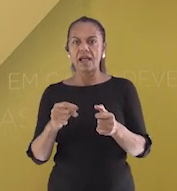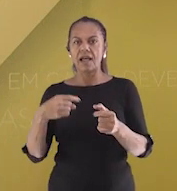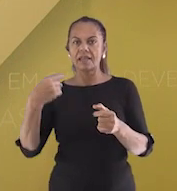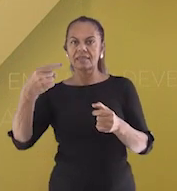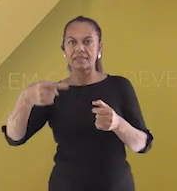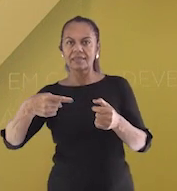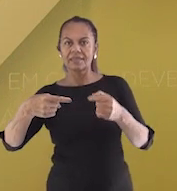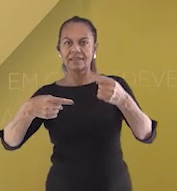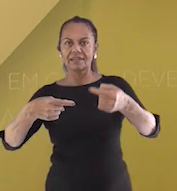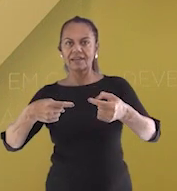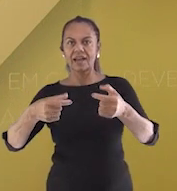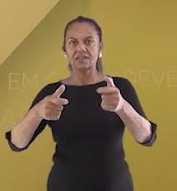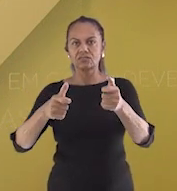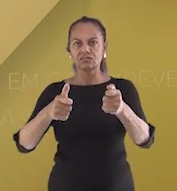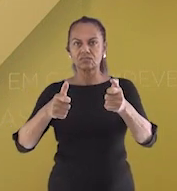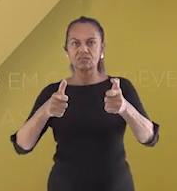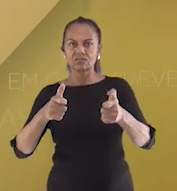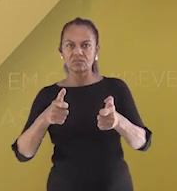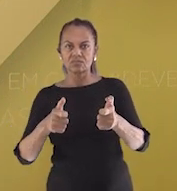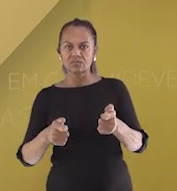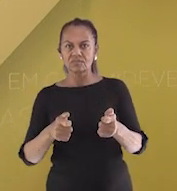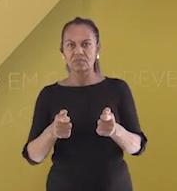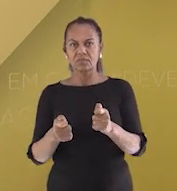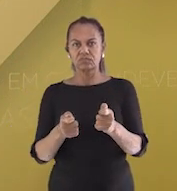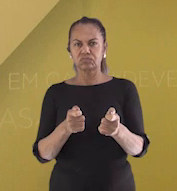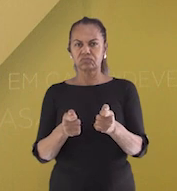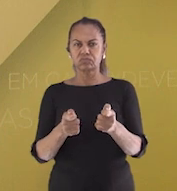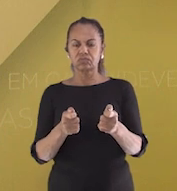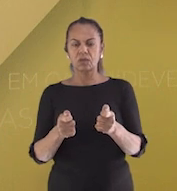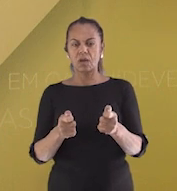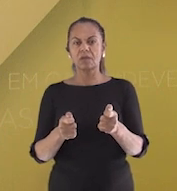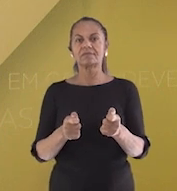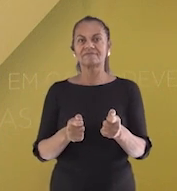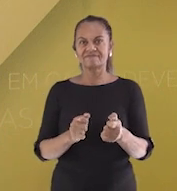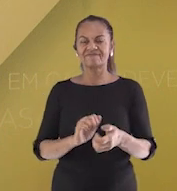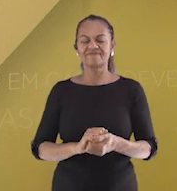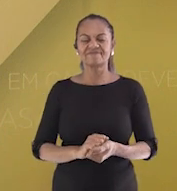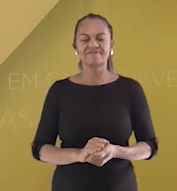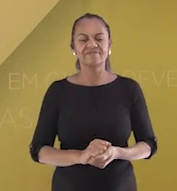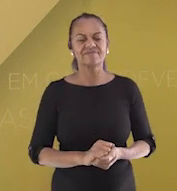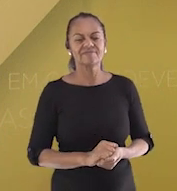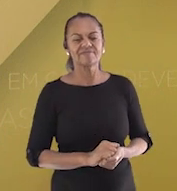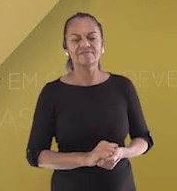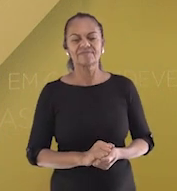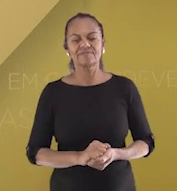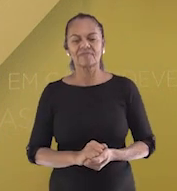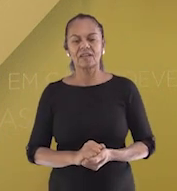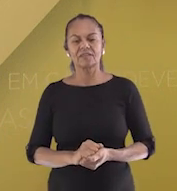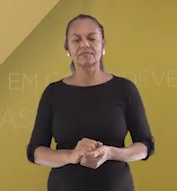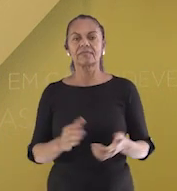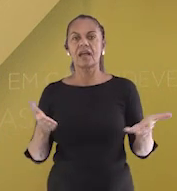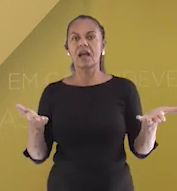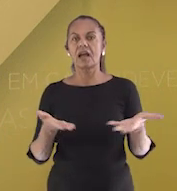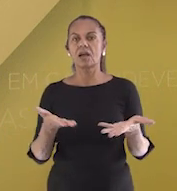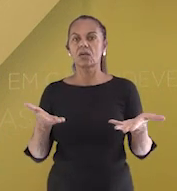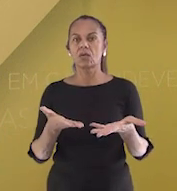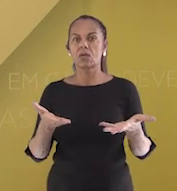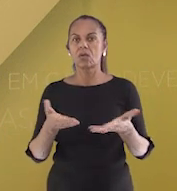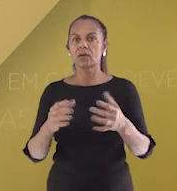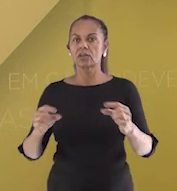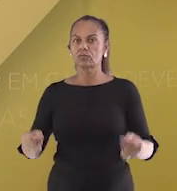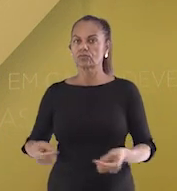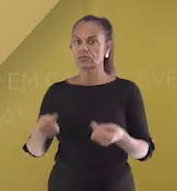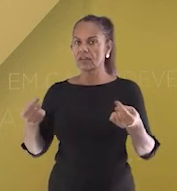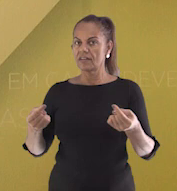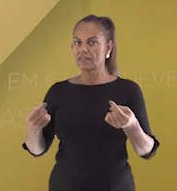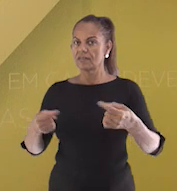aqui atrás, mais dois. O que deu mais possibilidade de jogar ao jogador. Agora eu tenho um